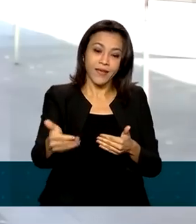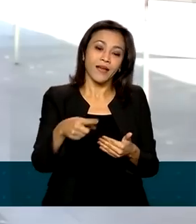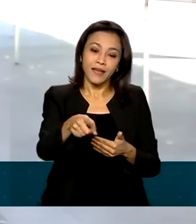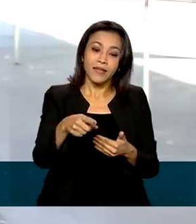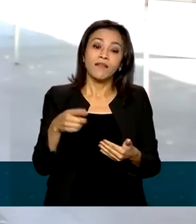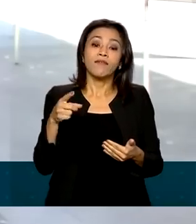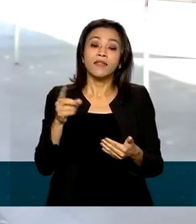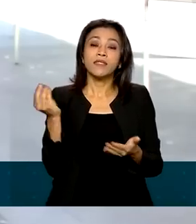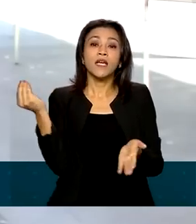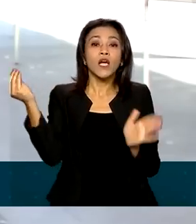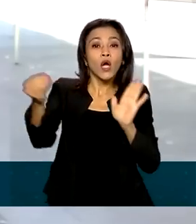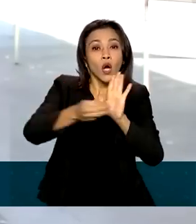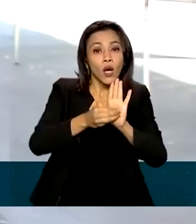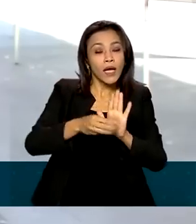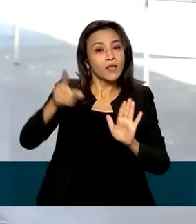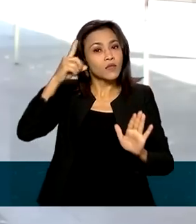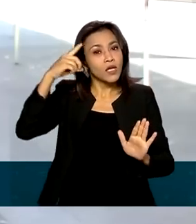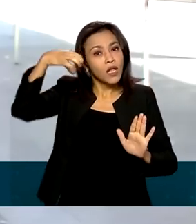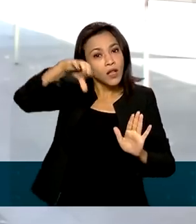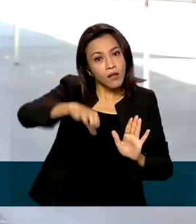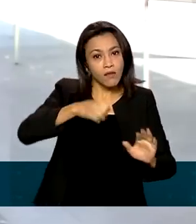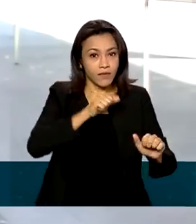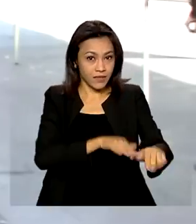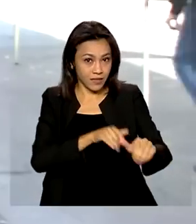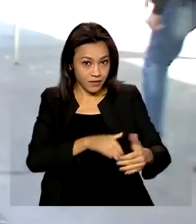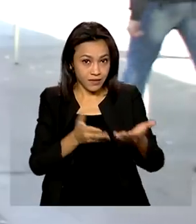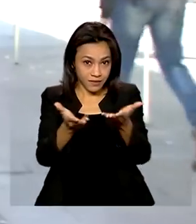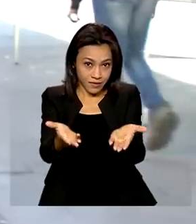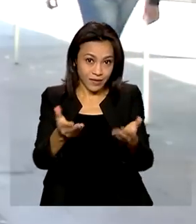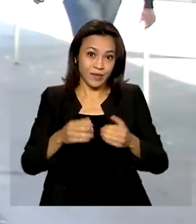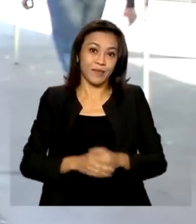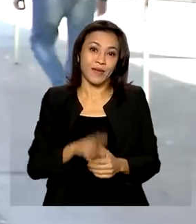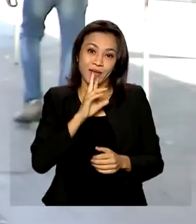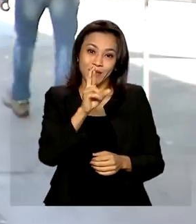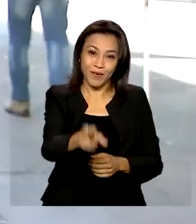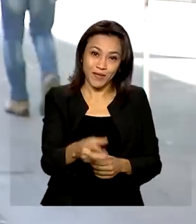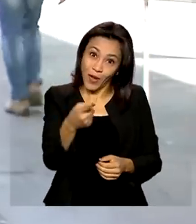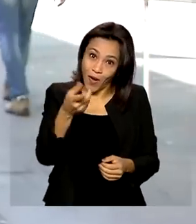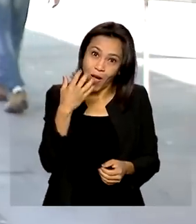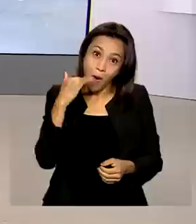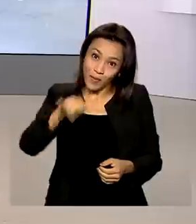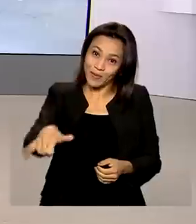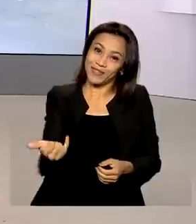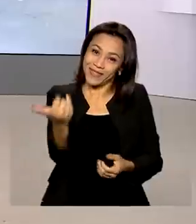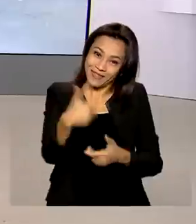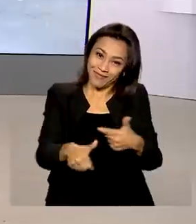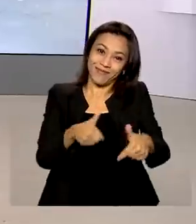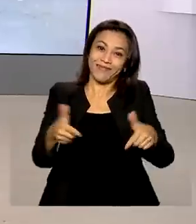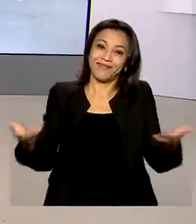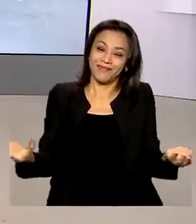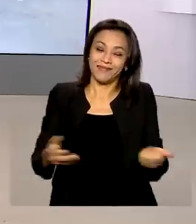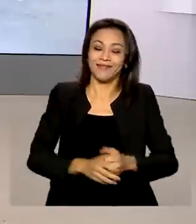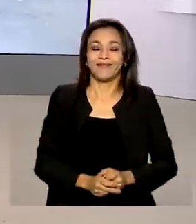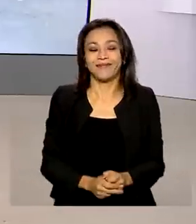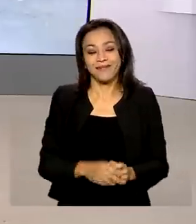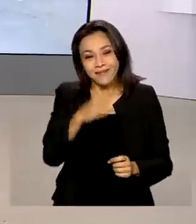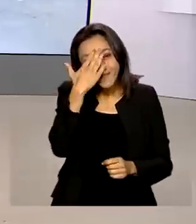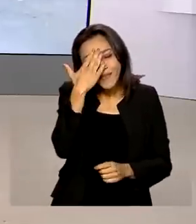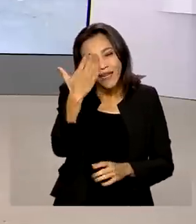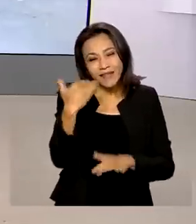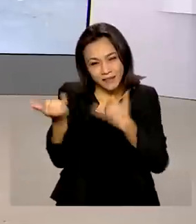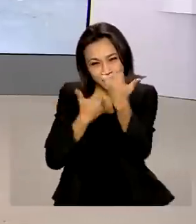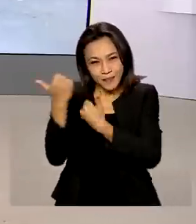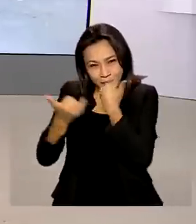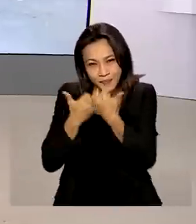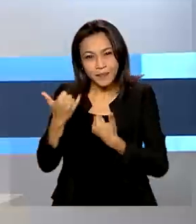censo, vai ser publicado no dia 9 de setembro. Voltamos com você, Mara. Olha aí essa oportunidade. Obrigada pelas informações,